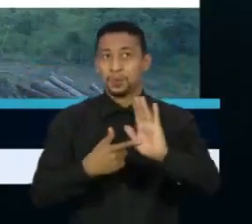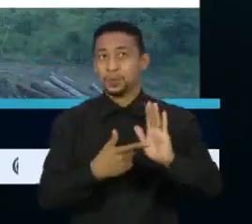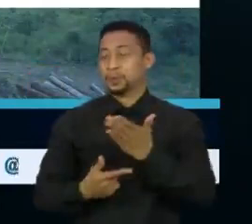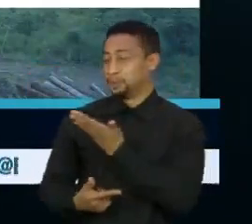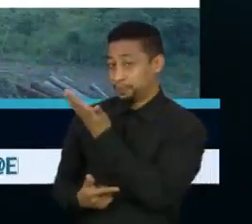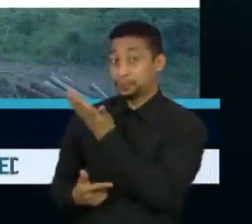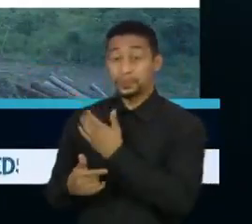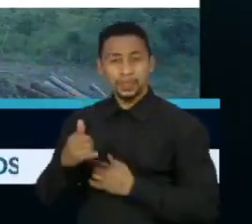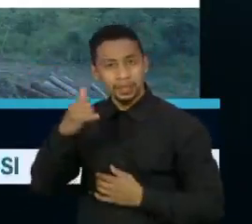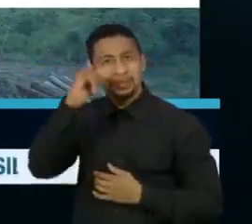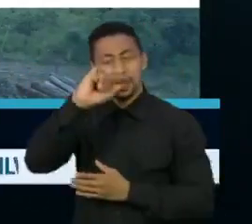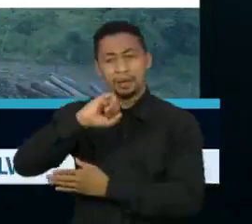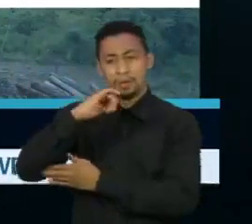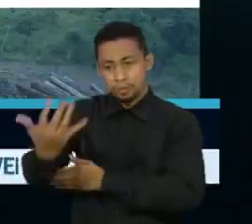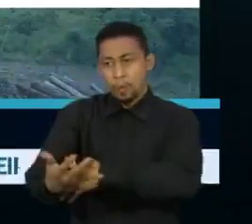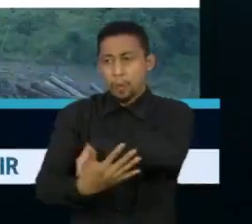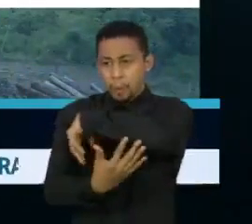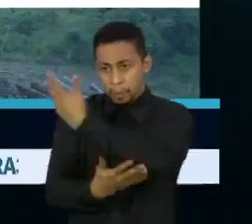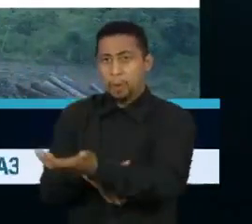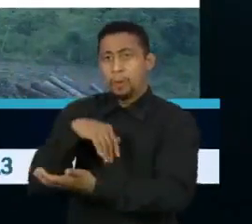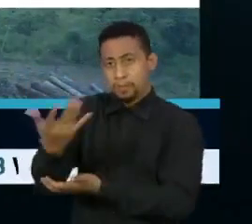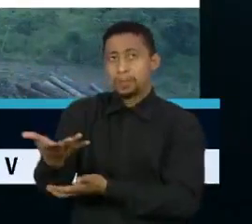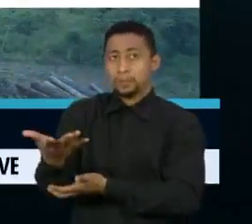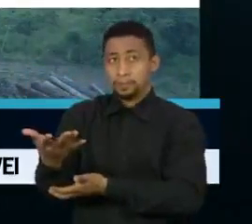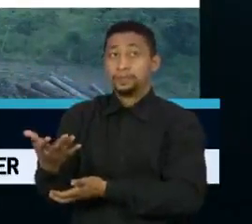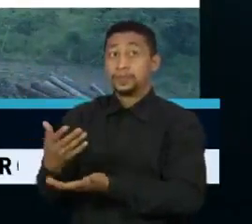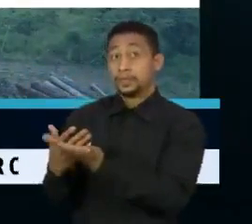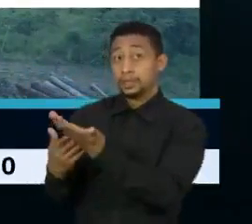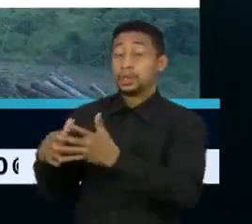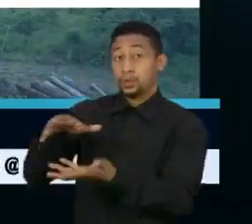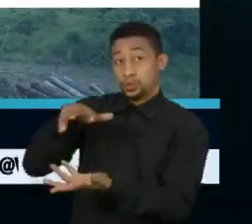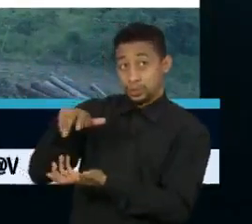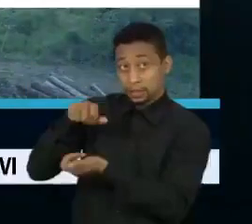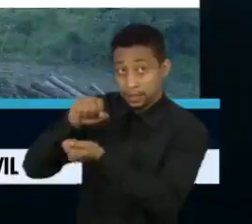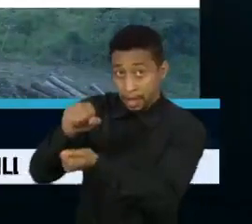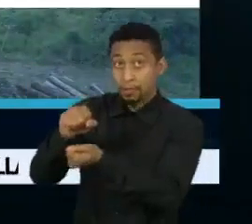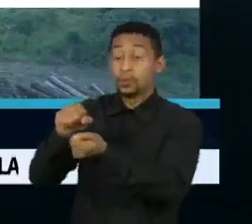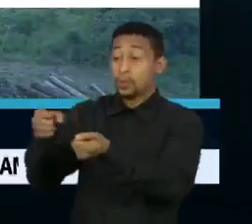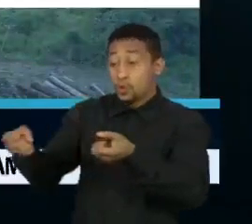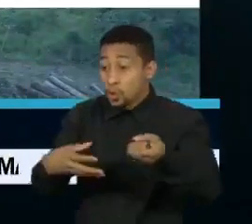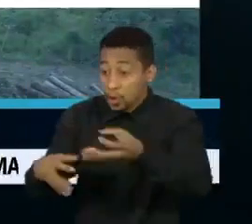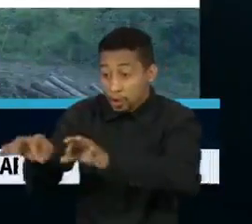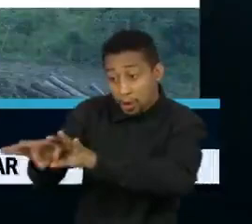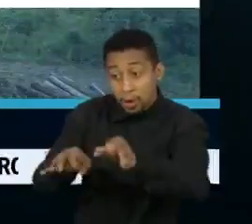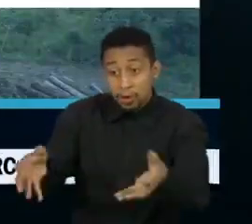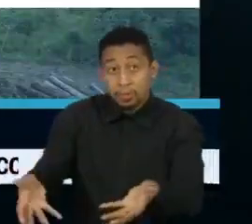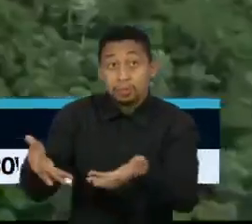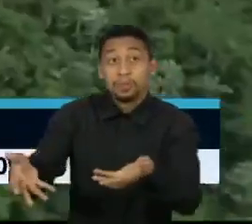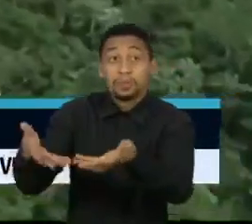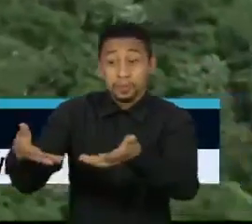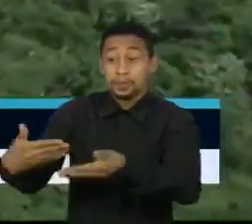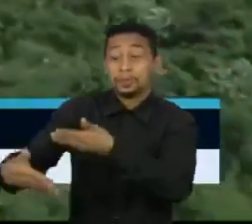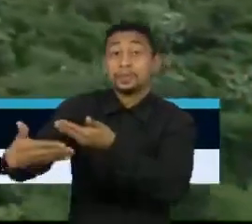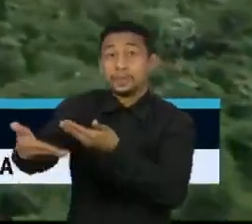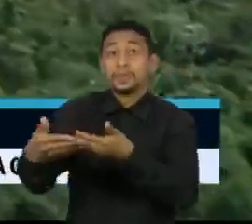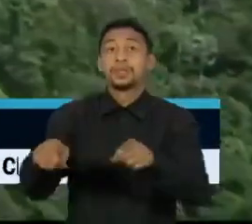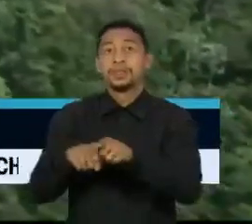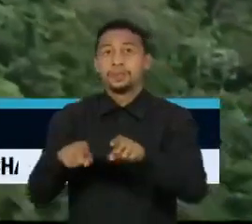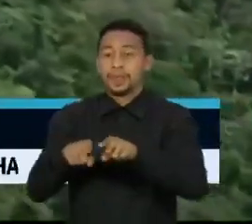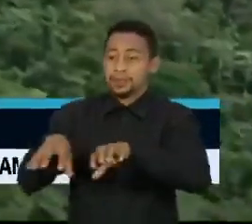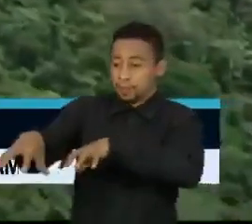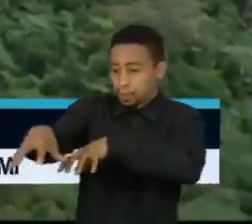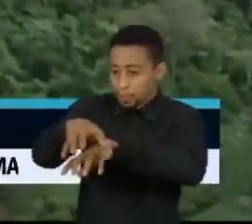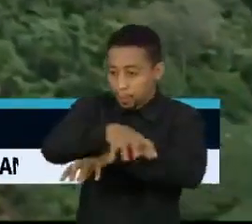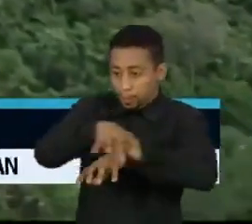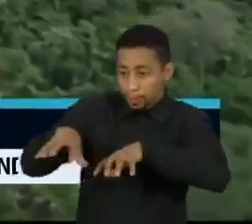desmatamento ilegal, produção sustentável, inovação e capacitação e infraestrutura verde. O investimento